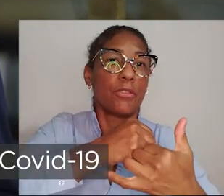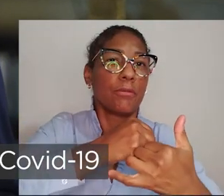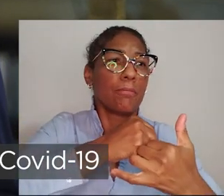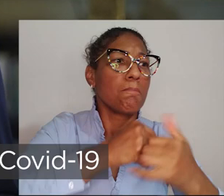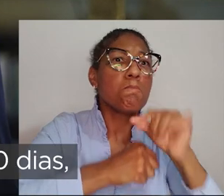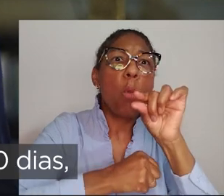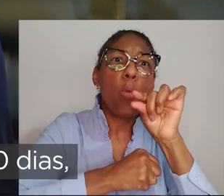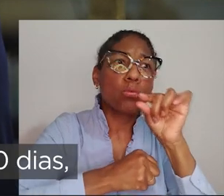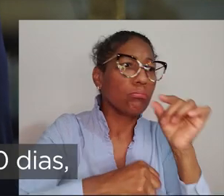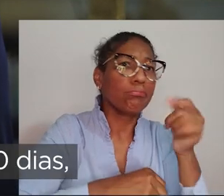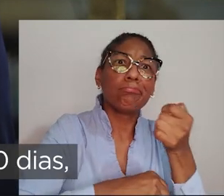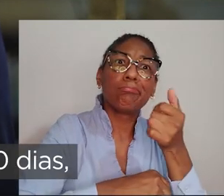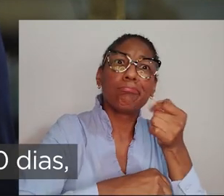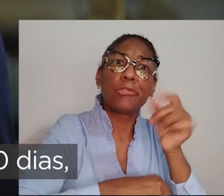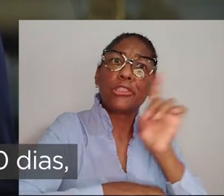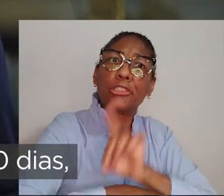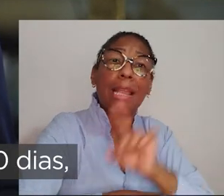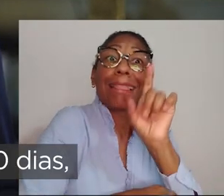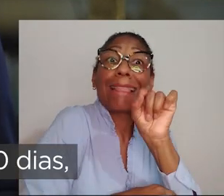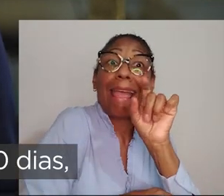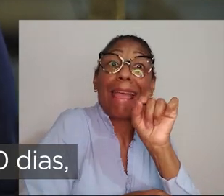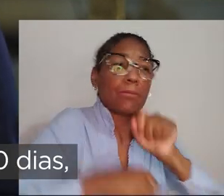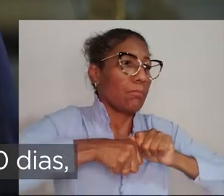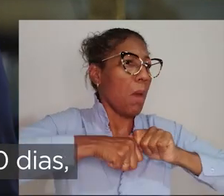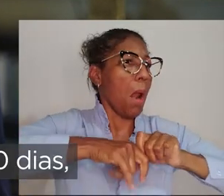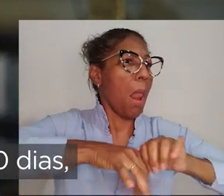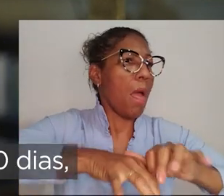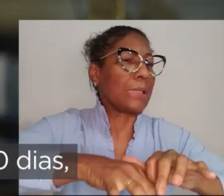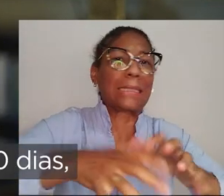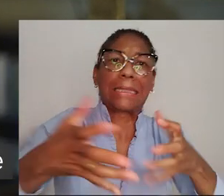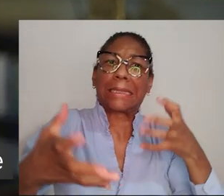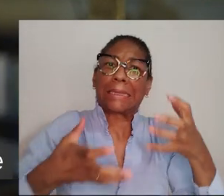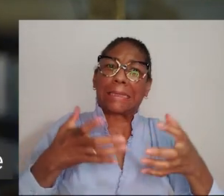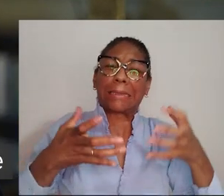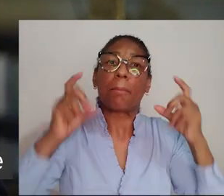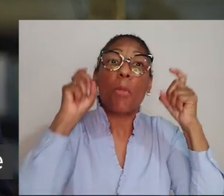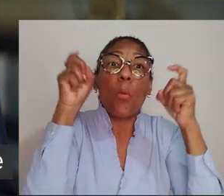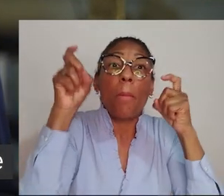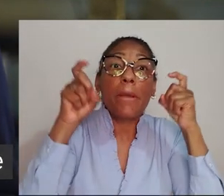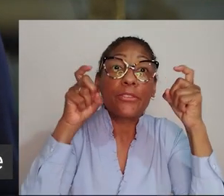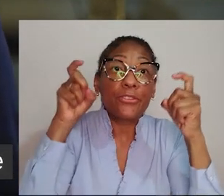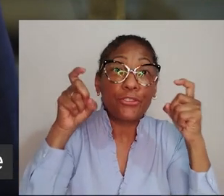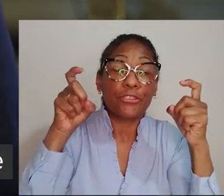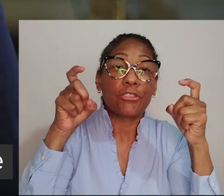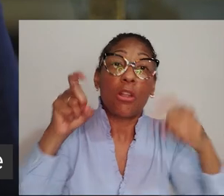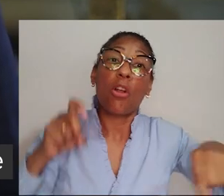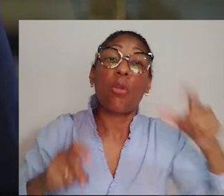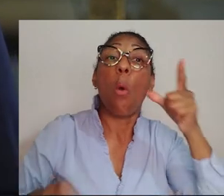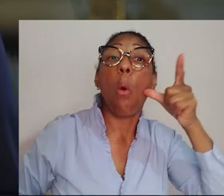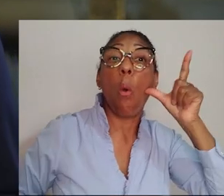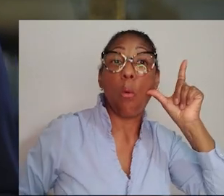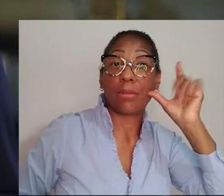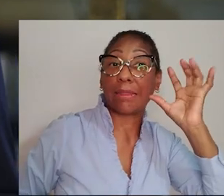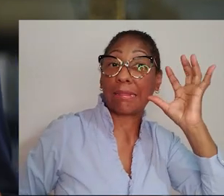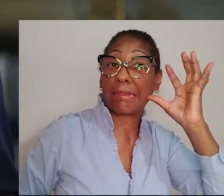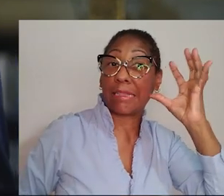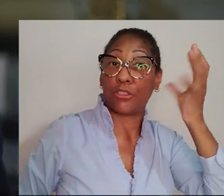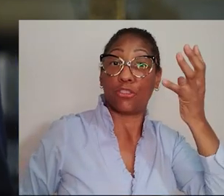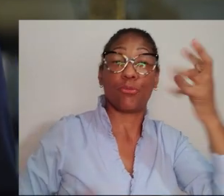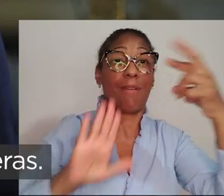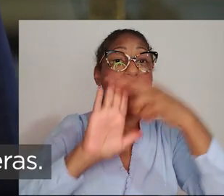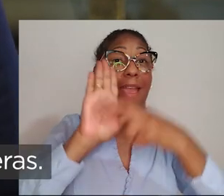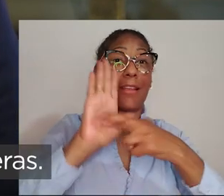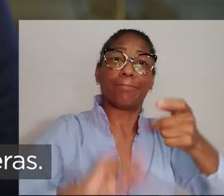do Covid-19 nos últimos dias, especialmente nos últimos 10 dias, nos levaram a essa situação preocupante e nos fizeram também